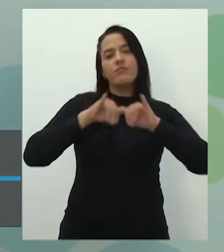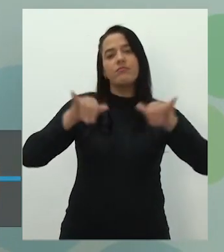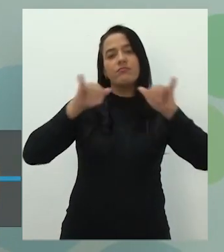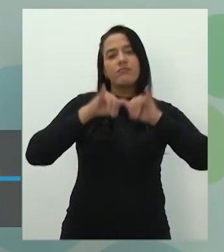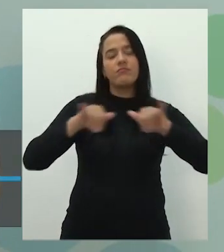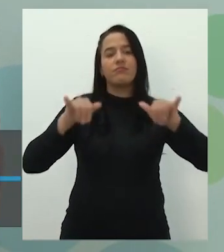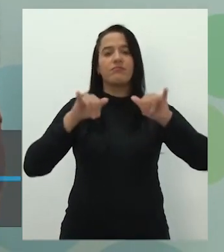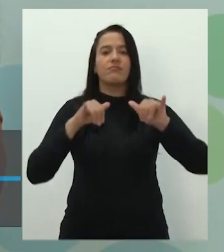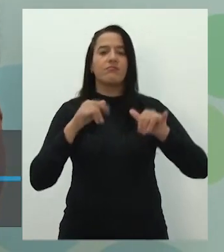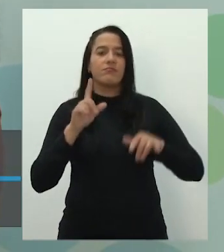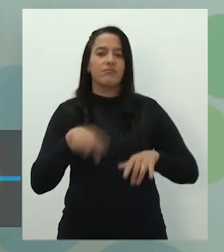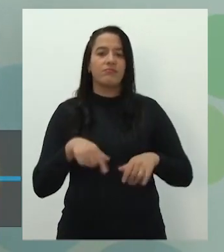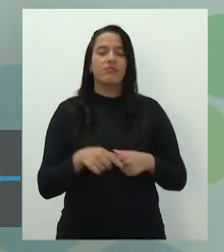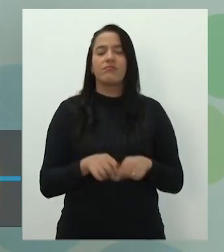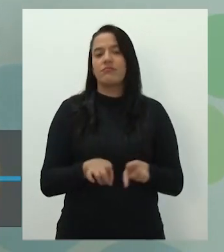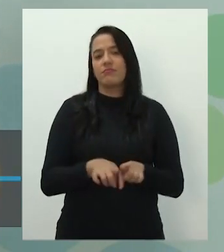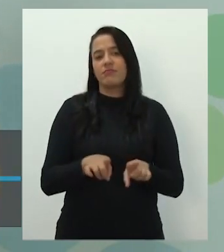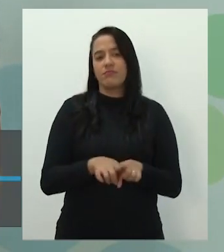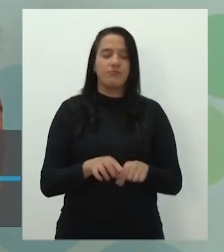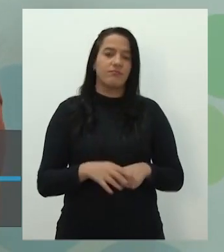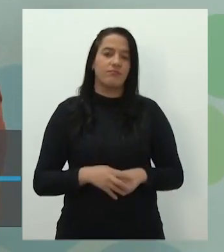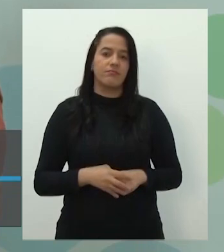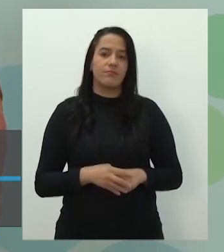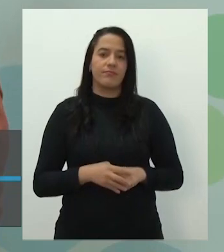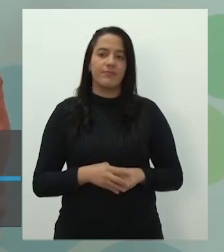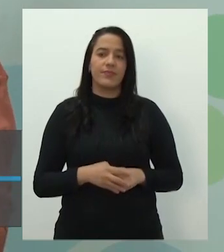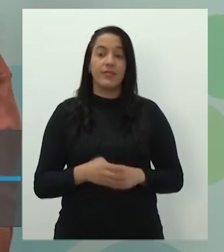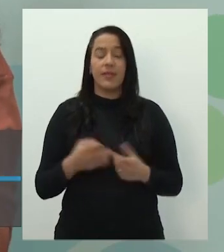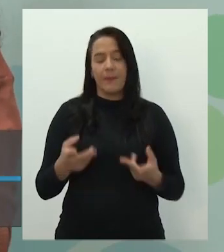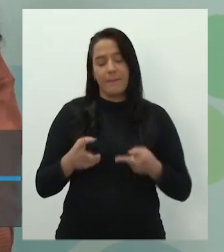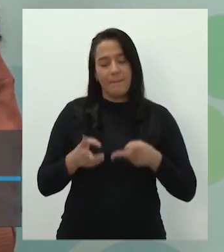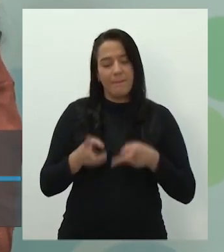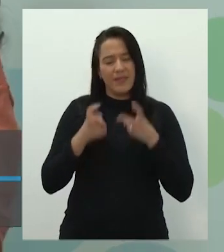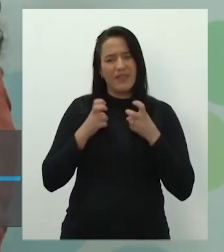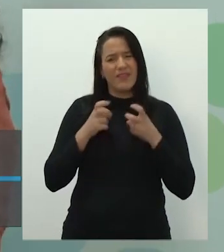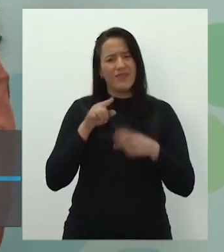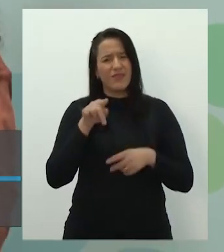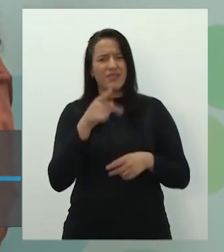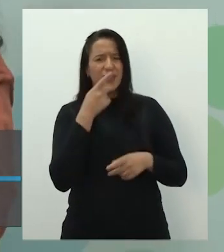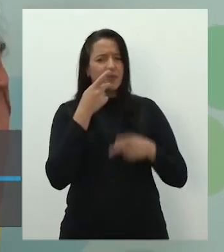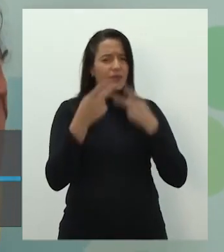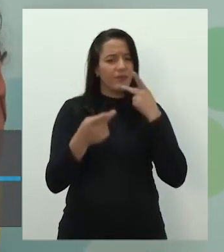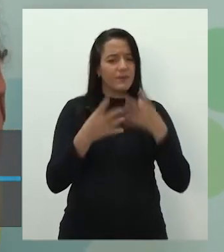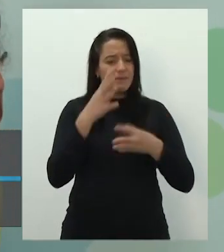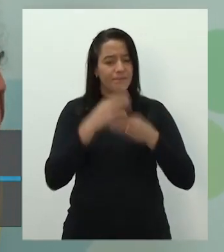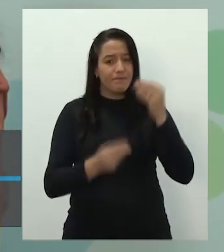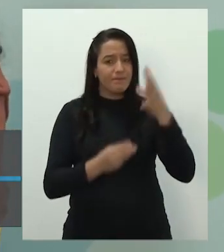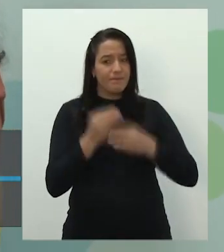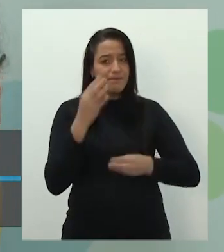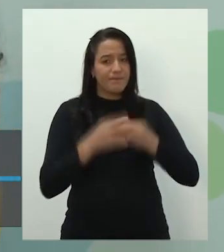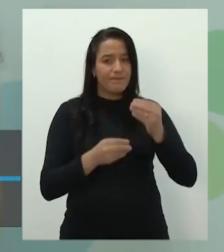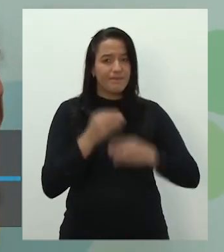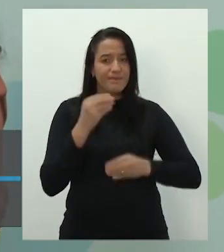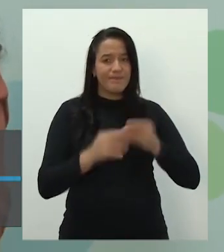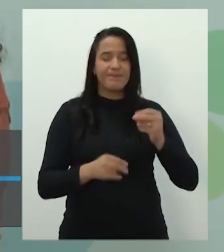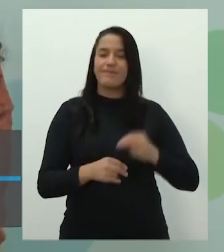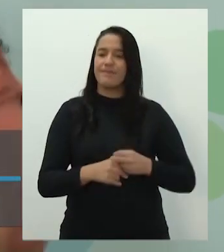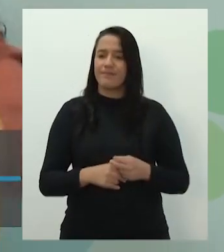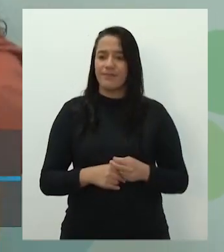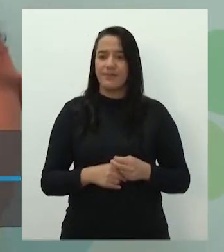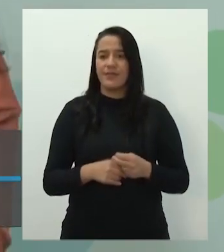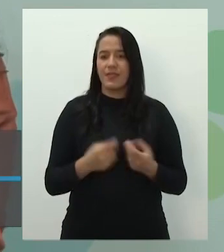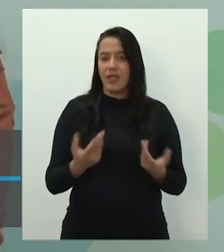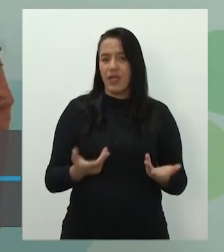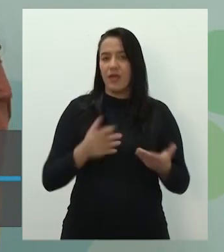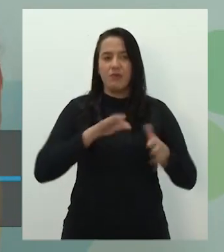diz. Bom, a gente percebe aqui que vocês parecem que estão tateando, não é? Aí a gente fica, o que será que é isso? será? A